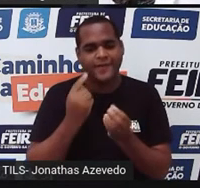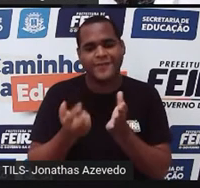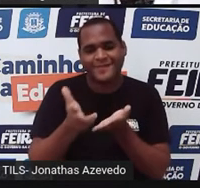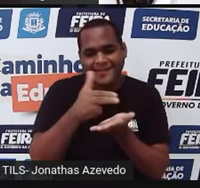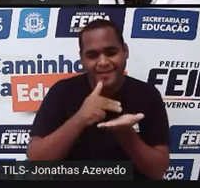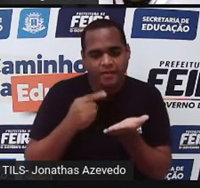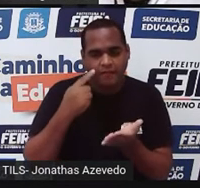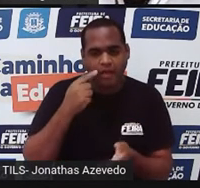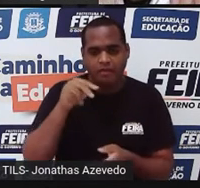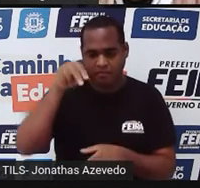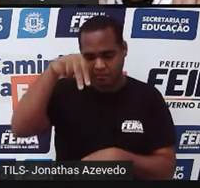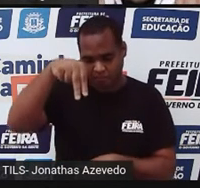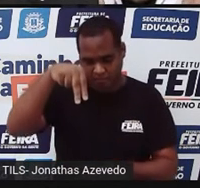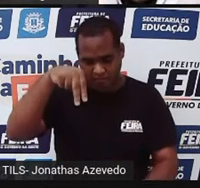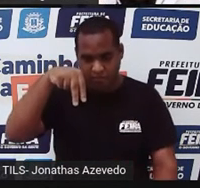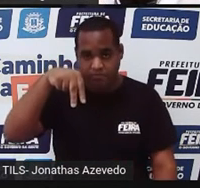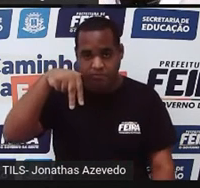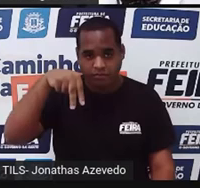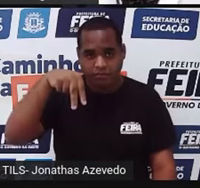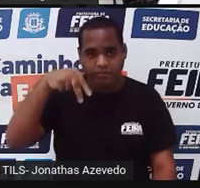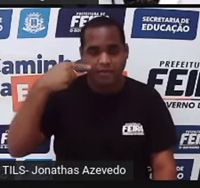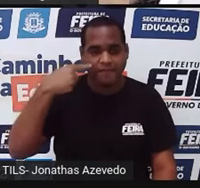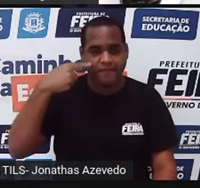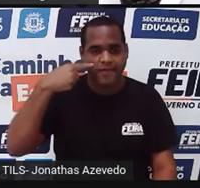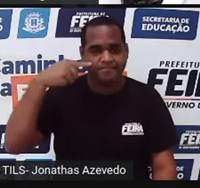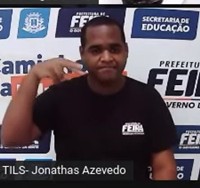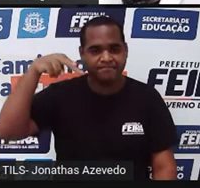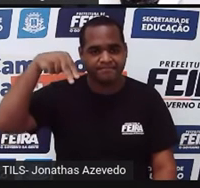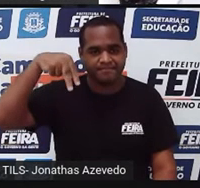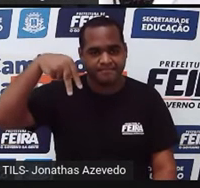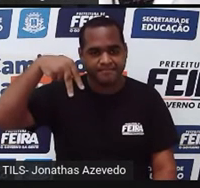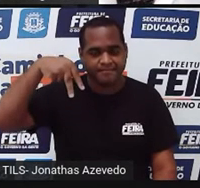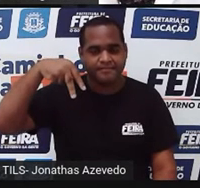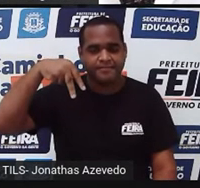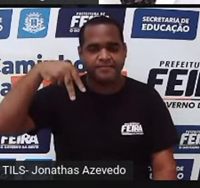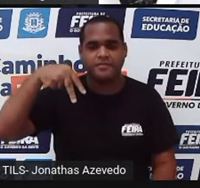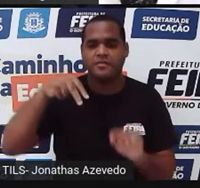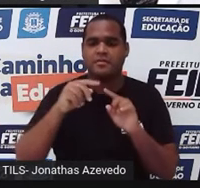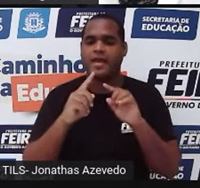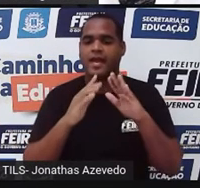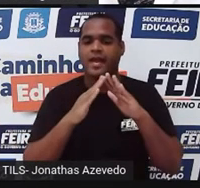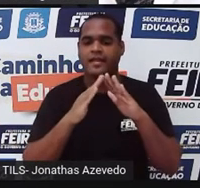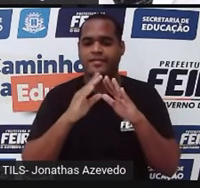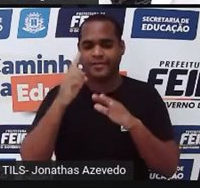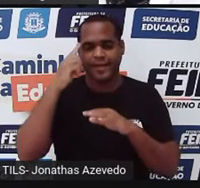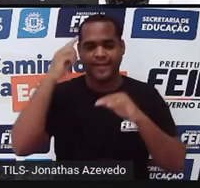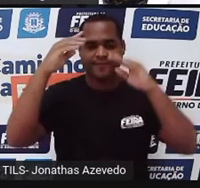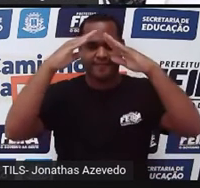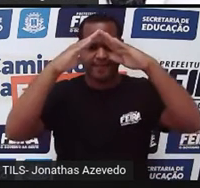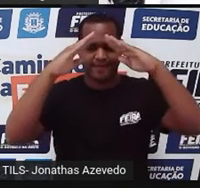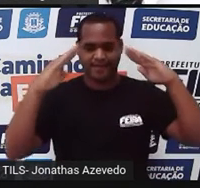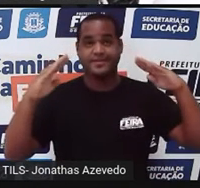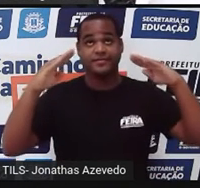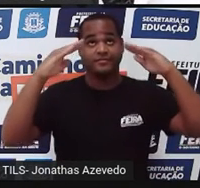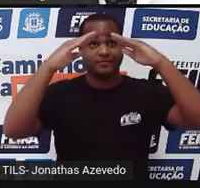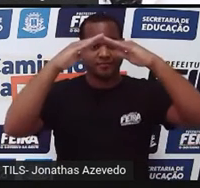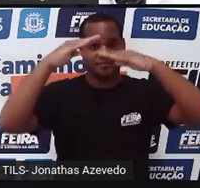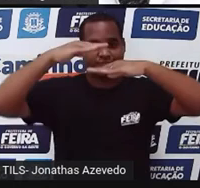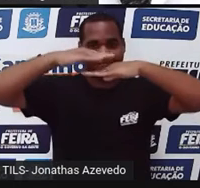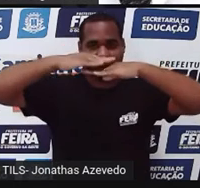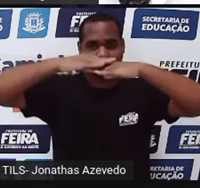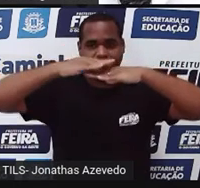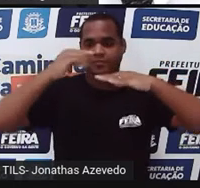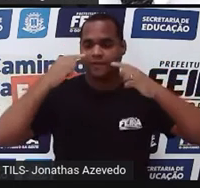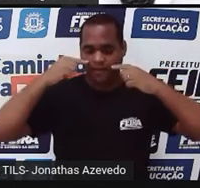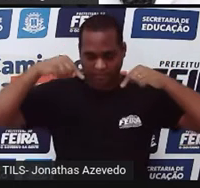estivesse olhando para a casa, né? De cima para baixo, mas a casa sem o teto. Tá bom? Então, gente tem